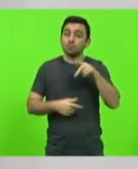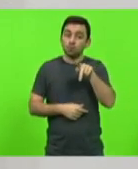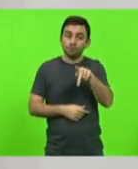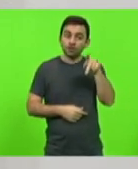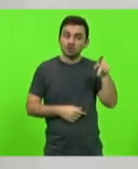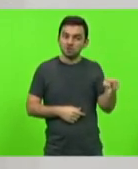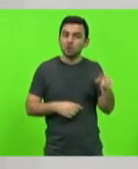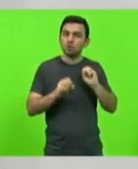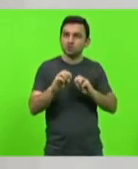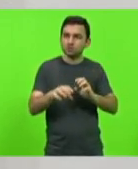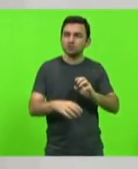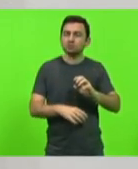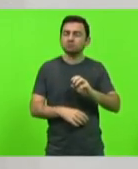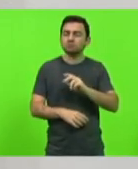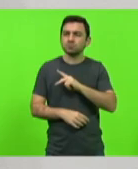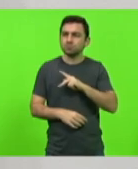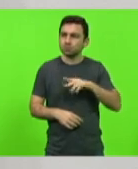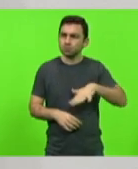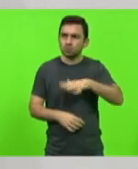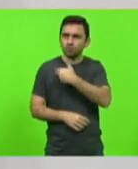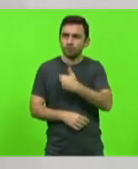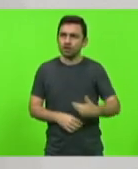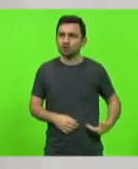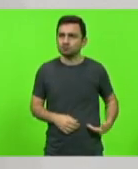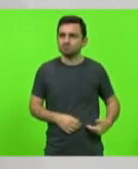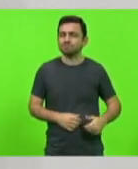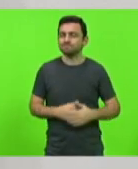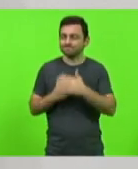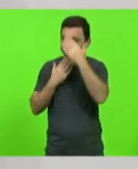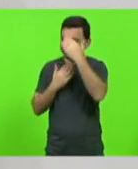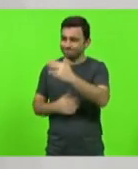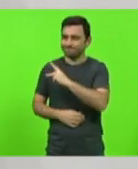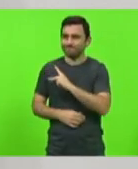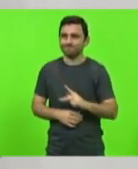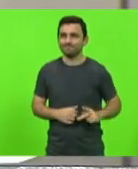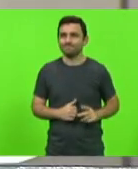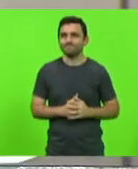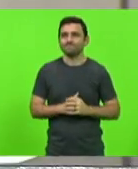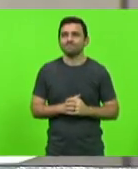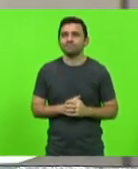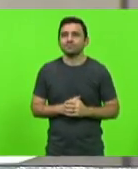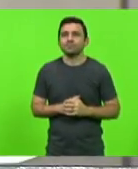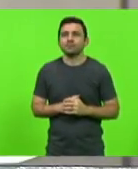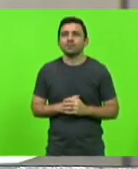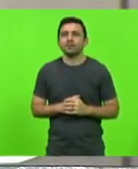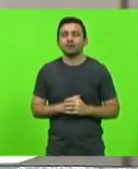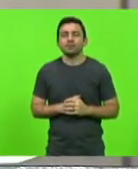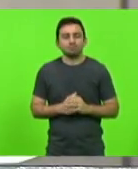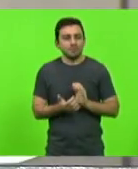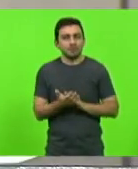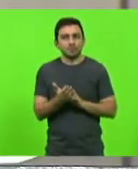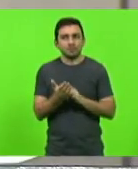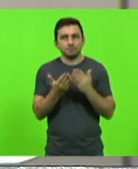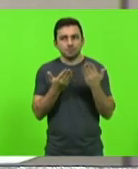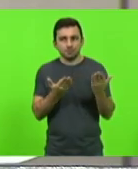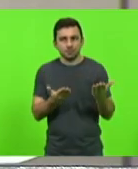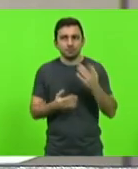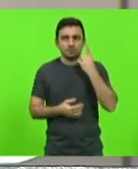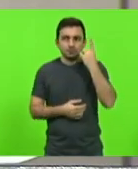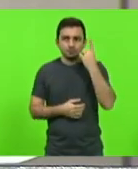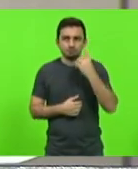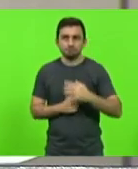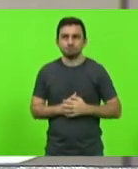na rede pública têm feito em Santa Catarina. Muito obrigada, presidente. Parabéns, deputada, pela matéria. Parabéns mesmo.